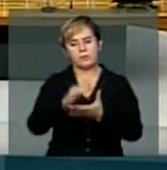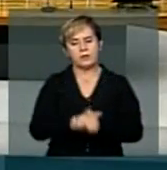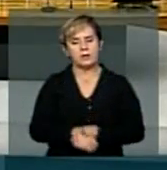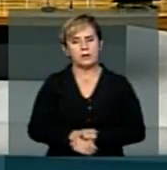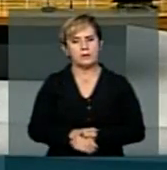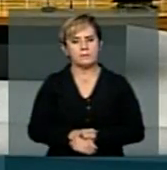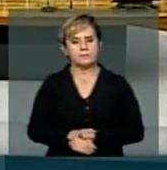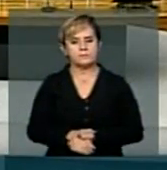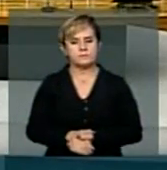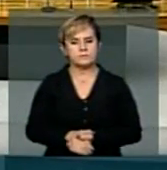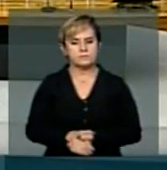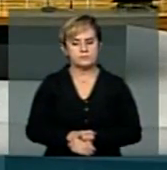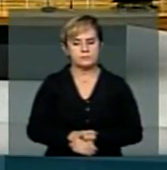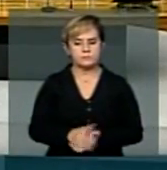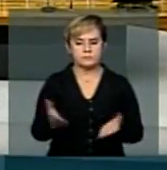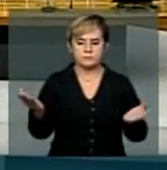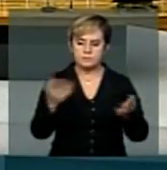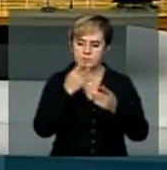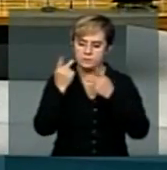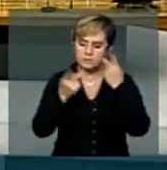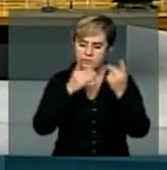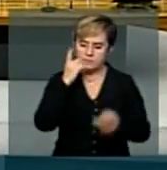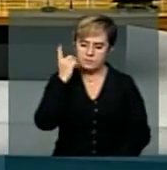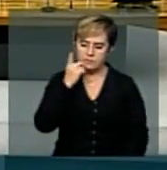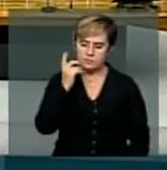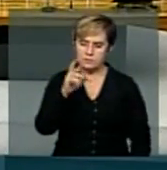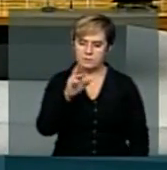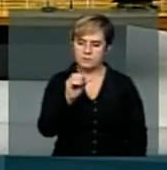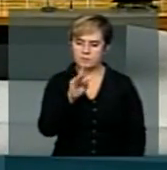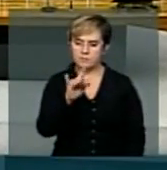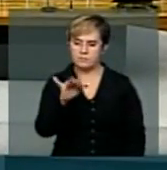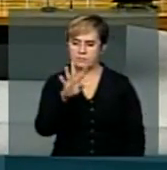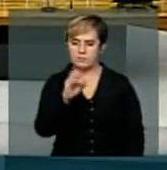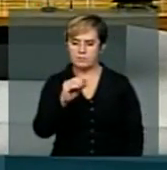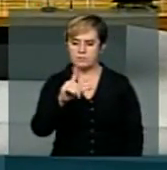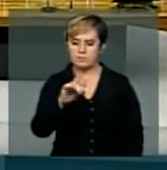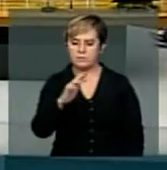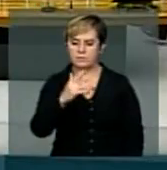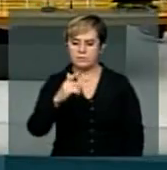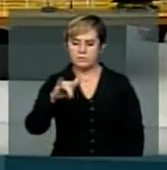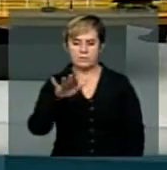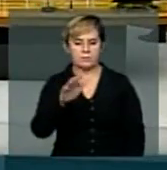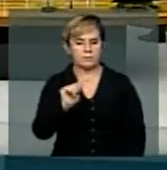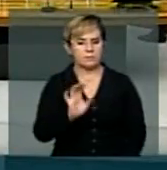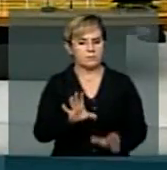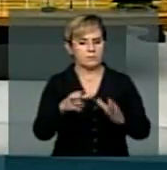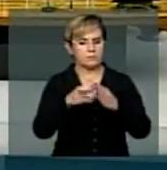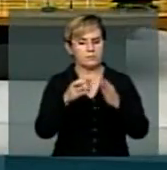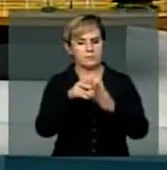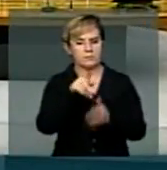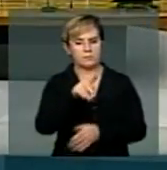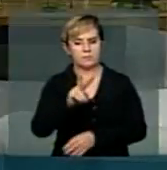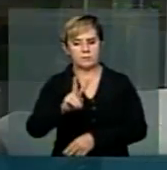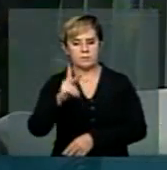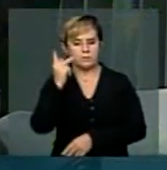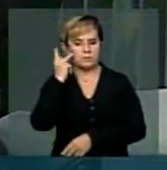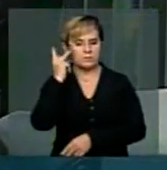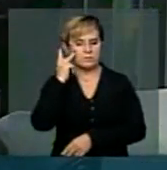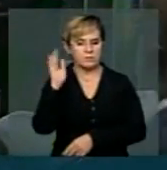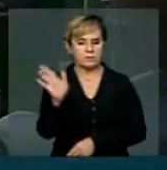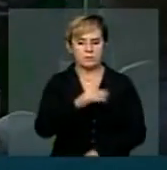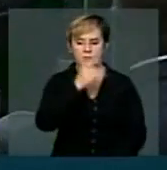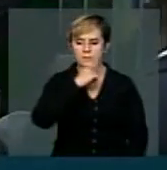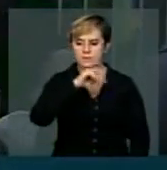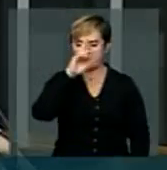Obrigado, deputado Bongás. Passa a palavra o deputado Roberto Lucena, bloco PV São Paulo. Senhor presidente,